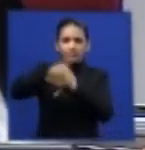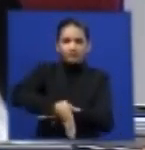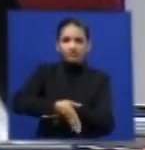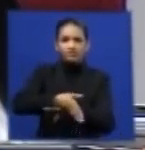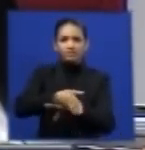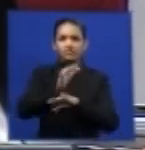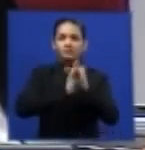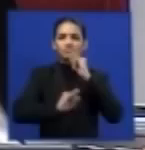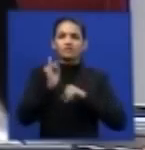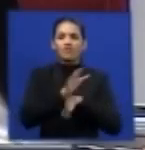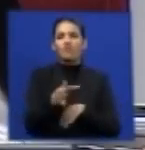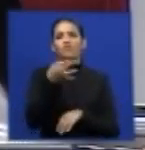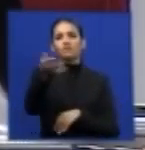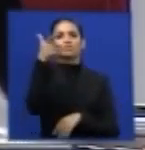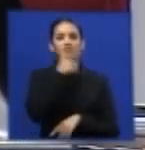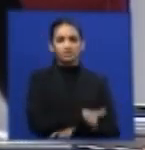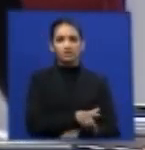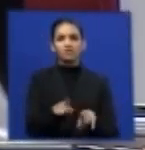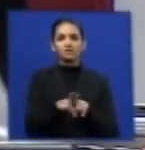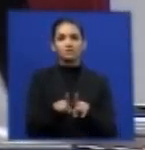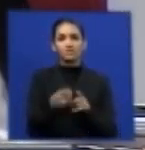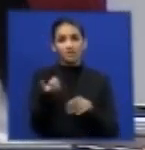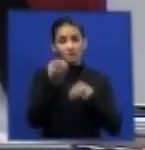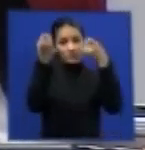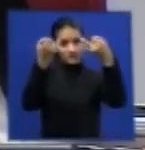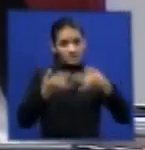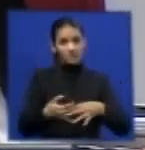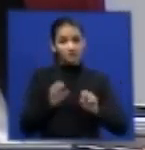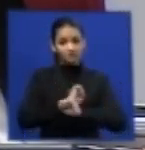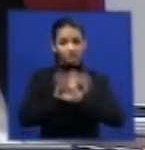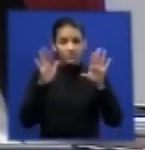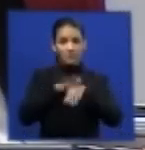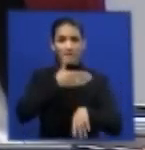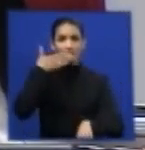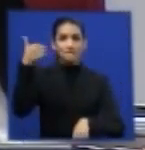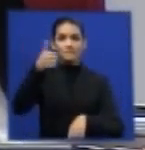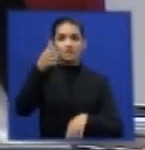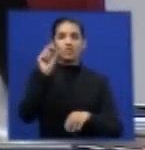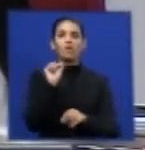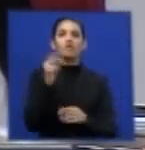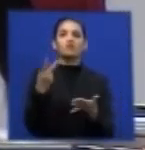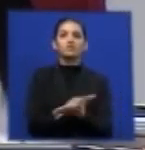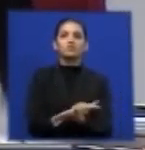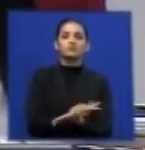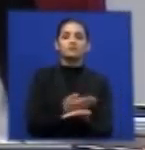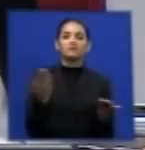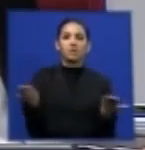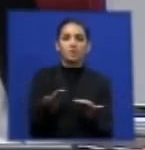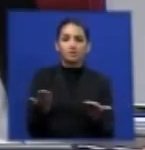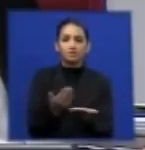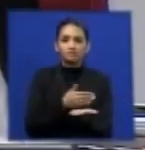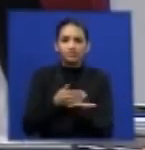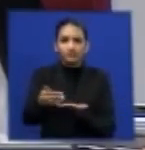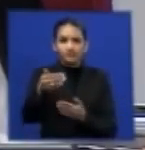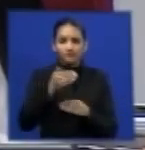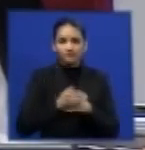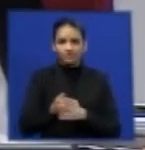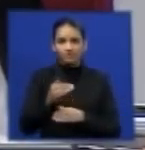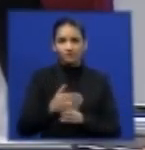eu gostaria de explicar para ficar claro o processamento daqui para frente da argüição de descumprimento